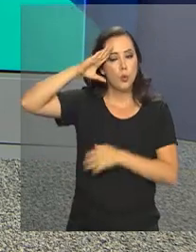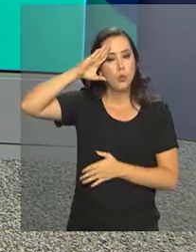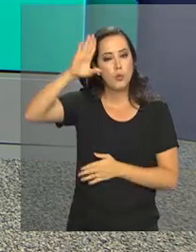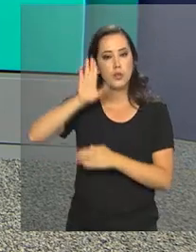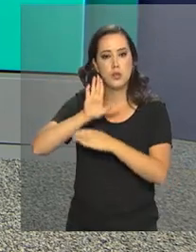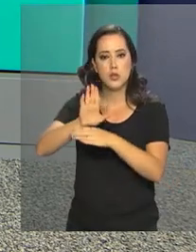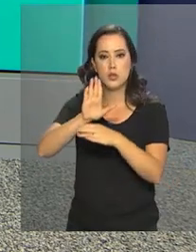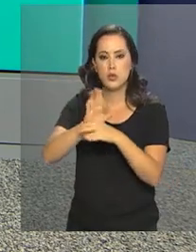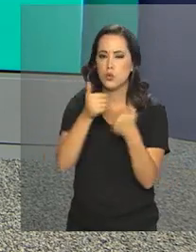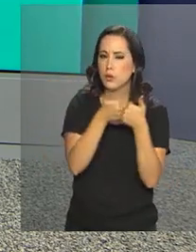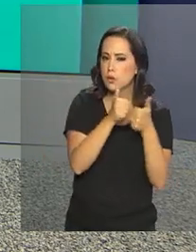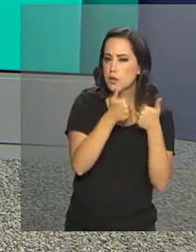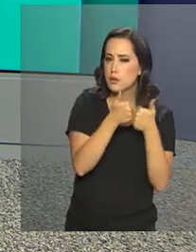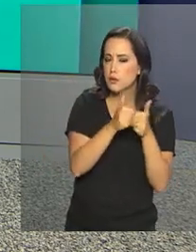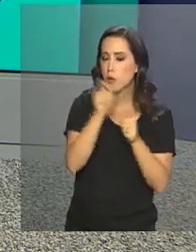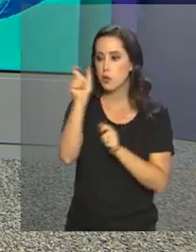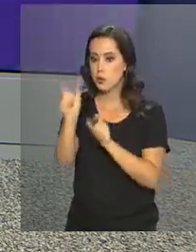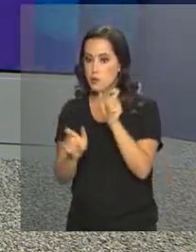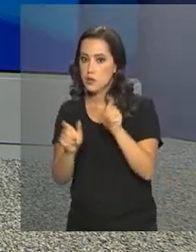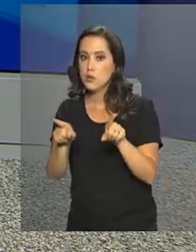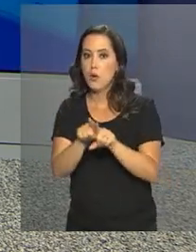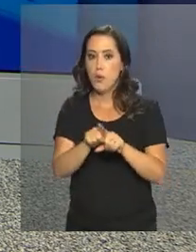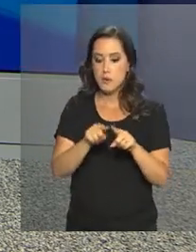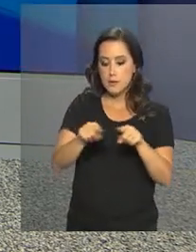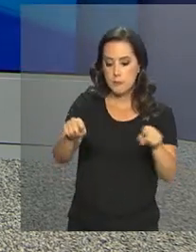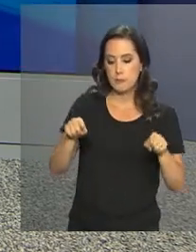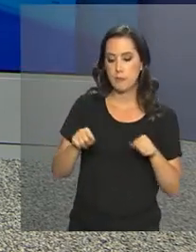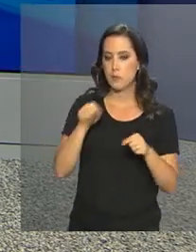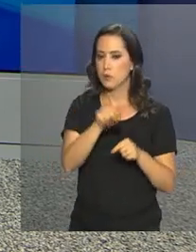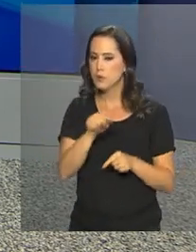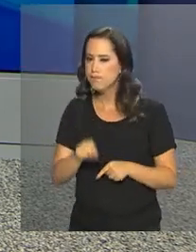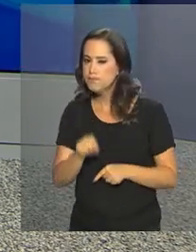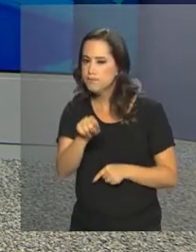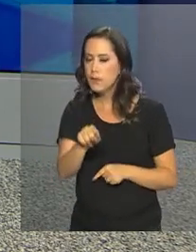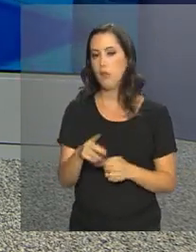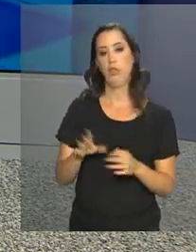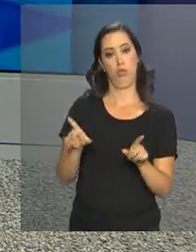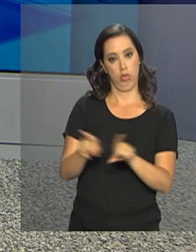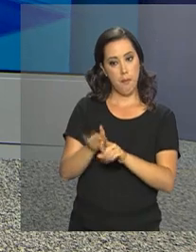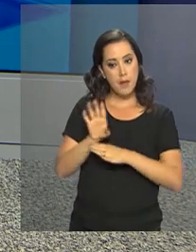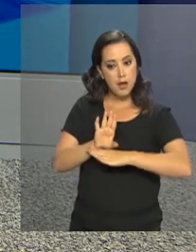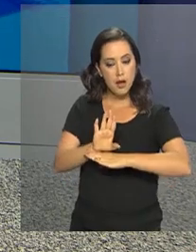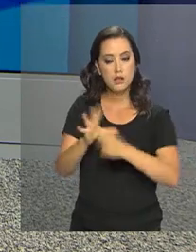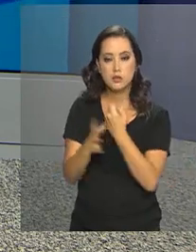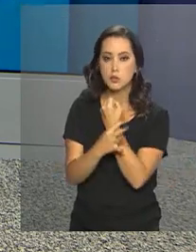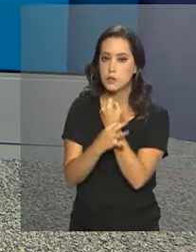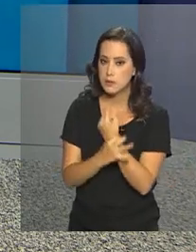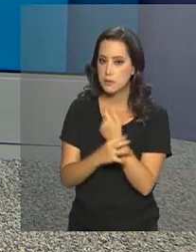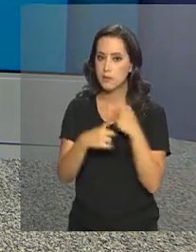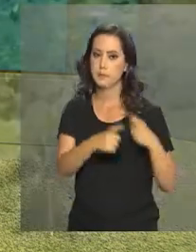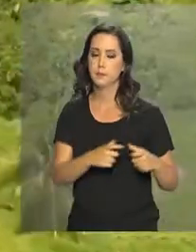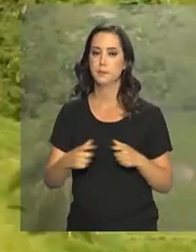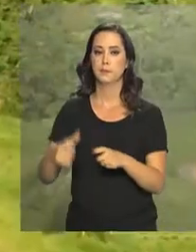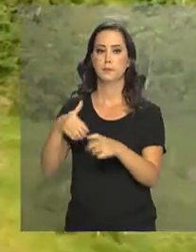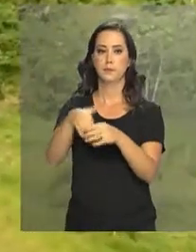urnas e transporte de pessoal. As Forças Armadas vão reforçar também a segurança nas sessões eleitorais.